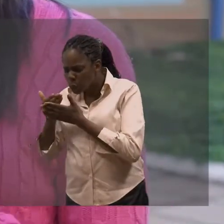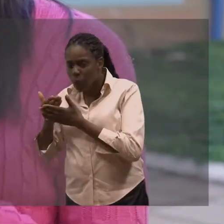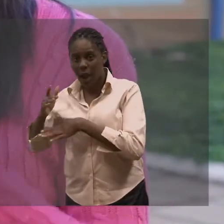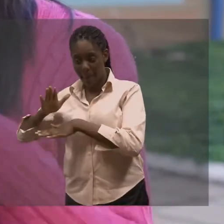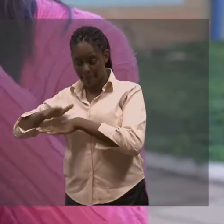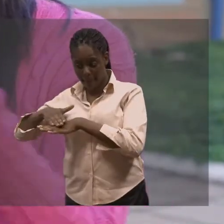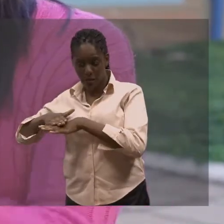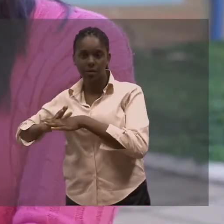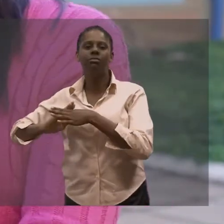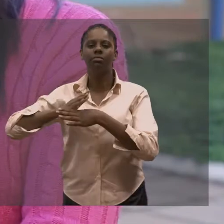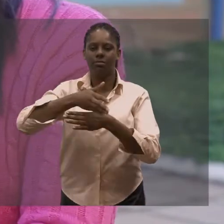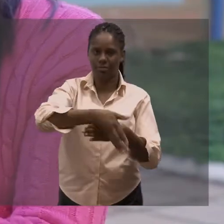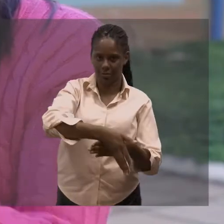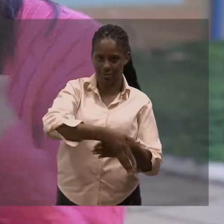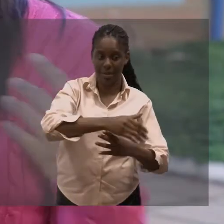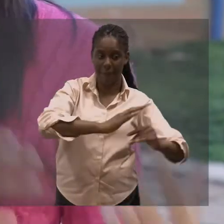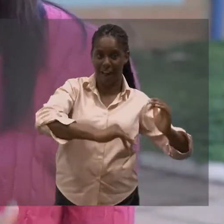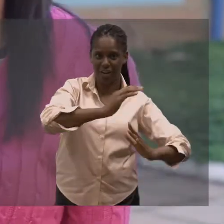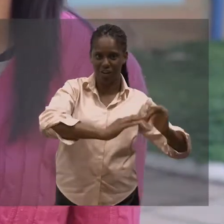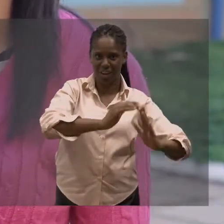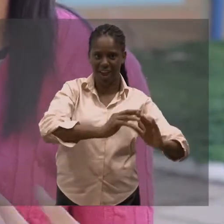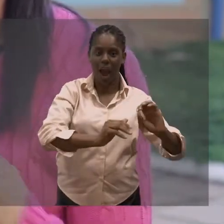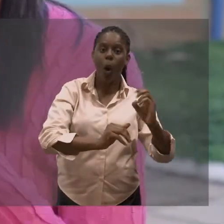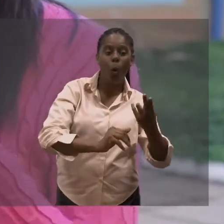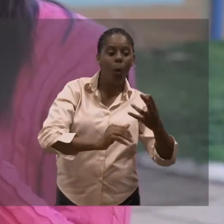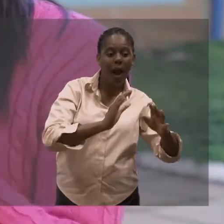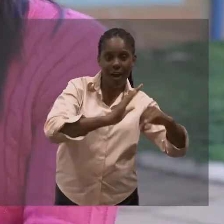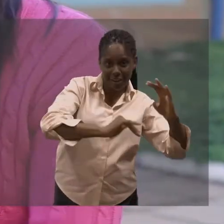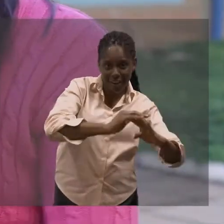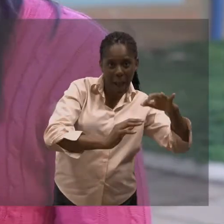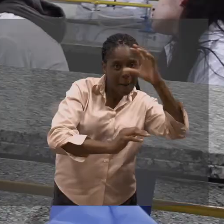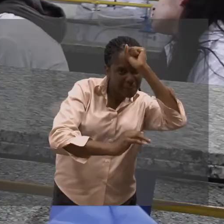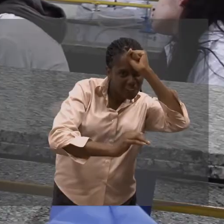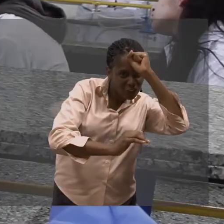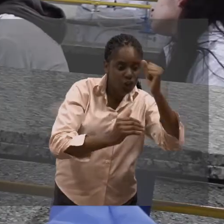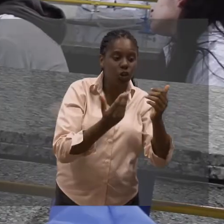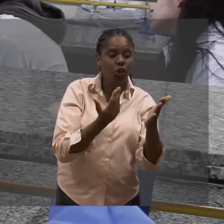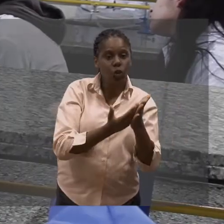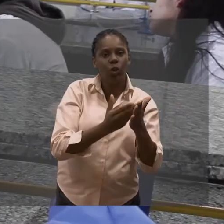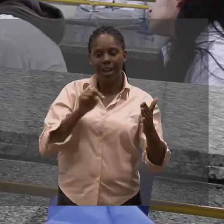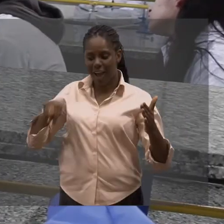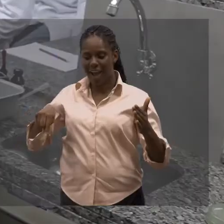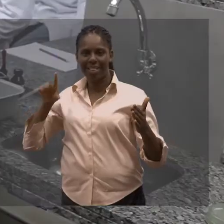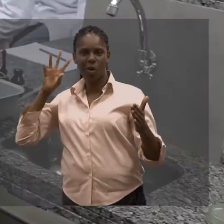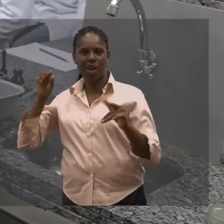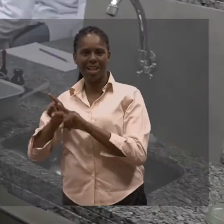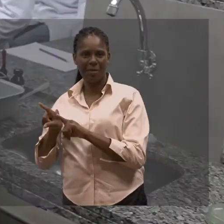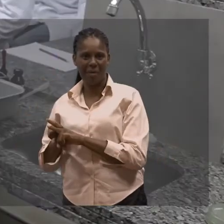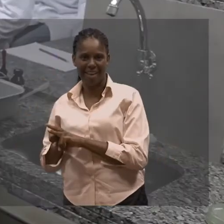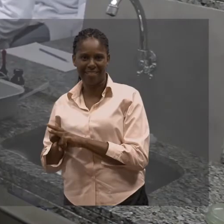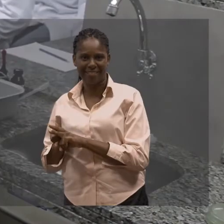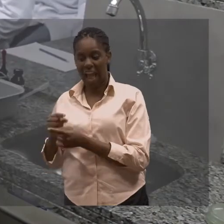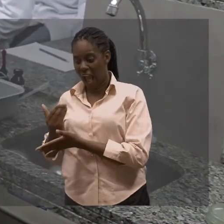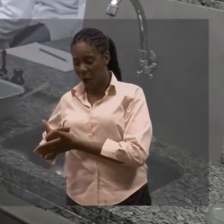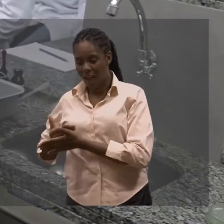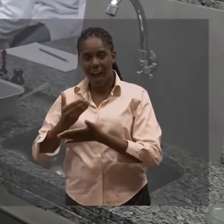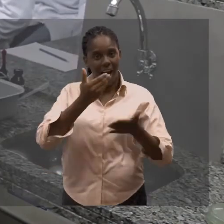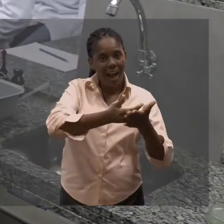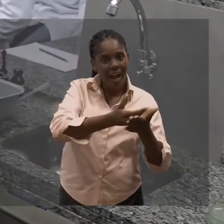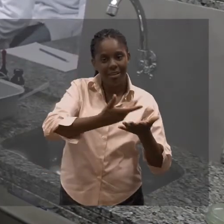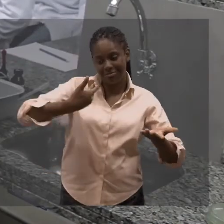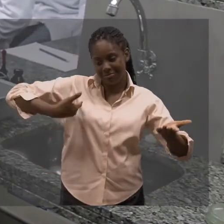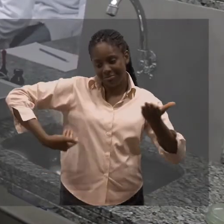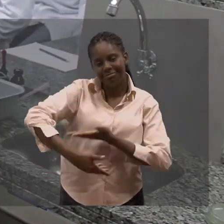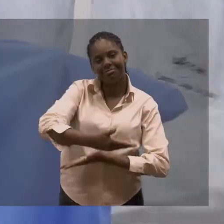muito boa, porque o que a gente aprende teoricamente, a gente acaba colocando em prática, ou o que a gente aprende na prática, a gente vê teórica, então tem essa